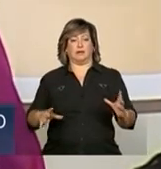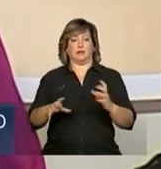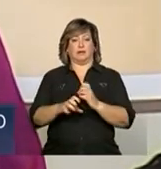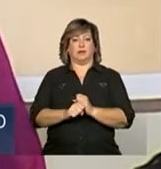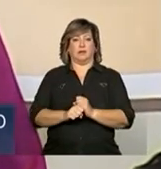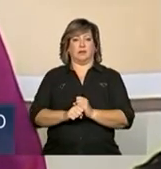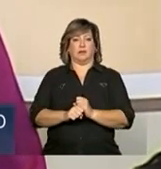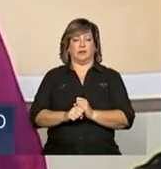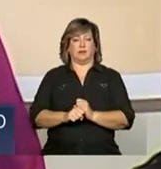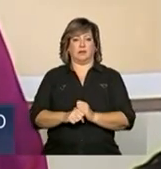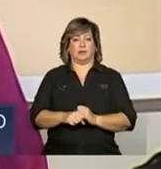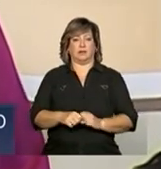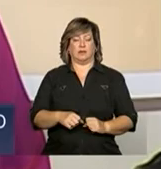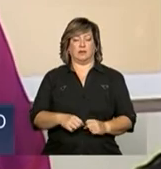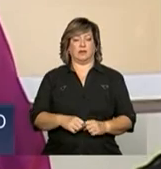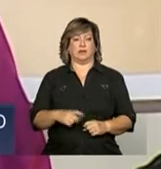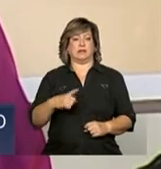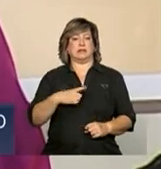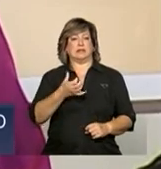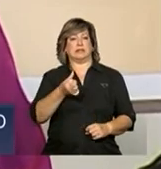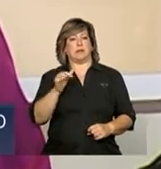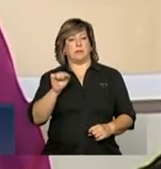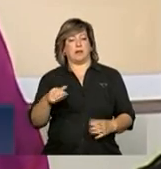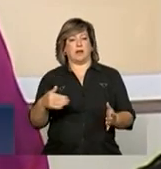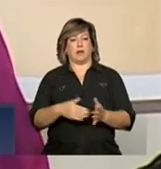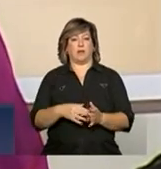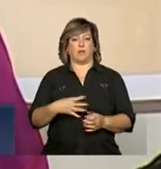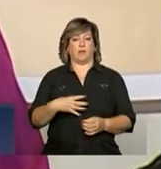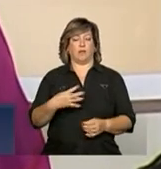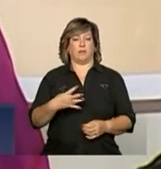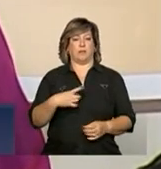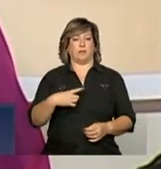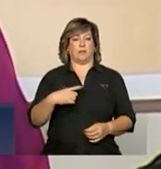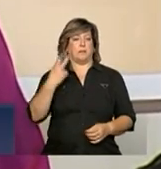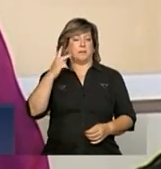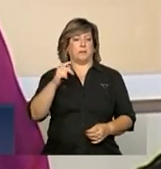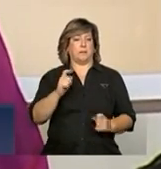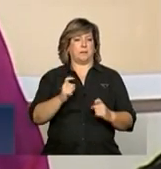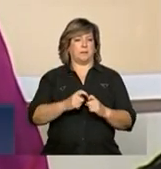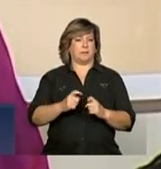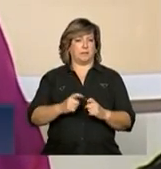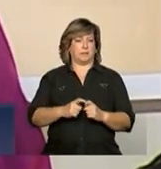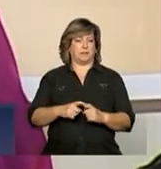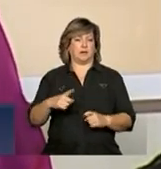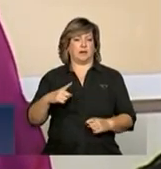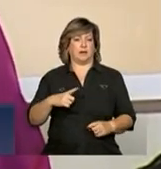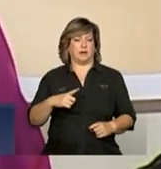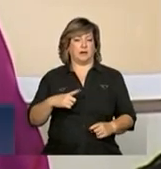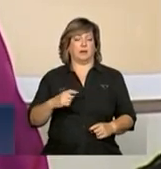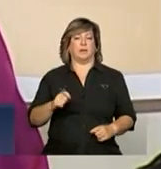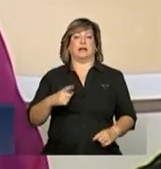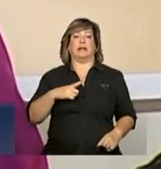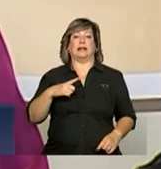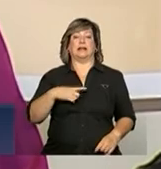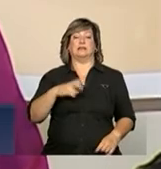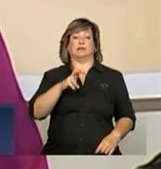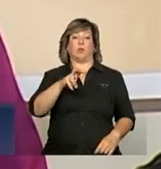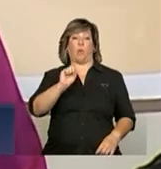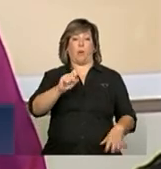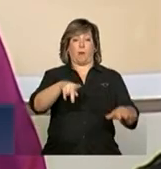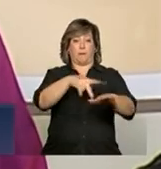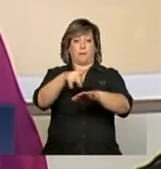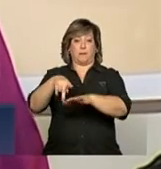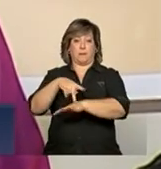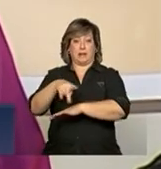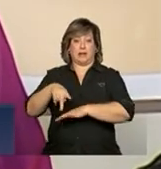mil habitantes. E isso é o que nos permitiu poder estar em 58 países e isso é o que